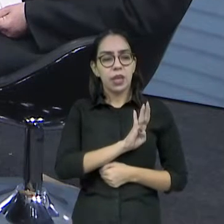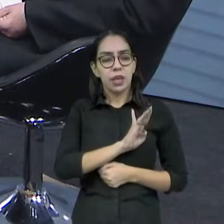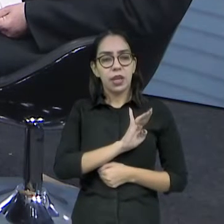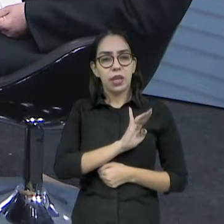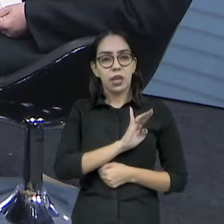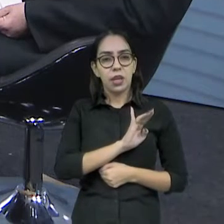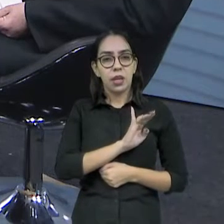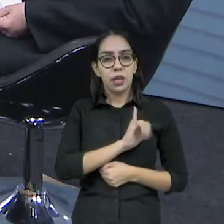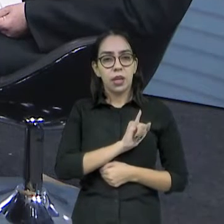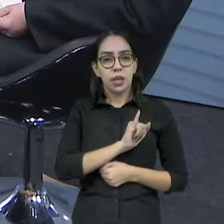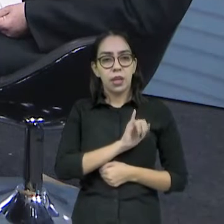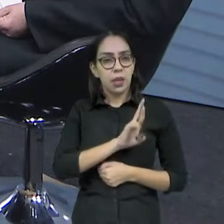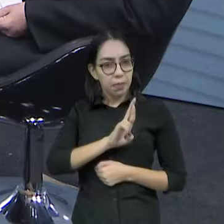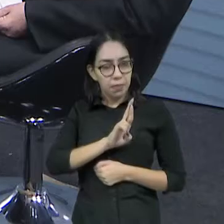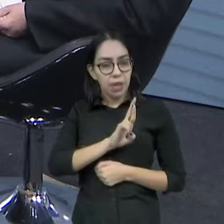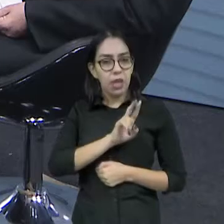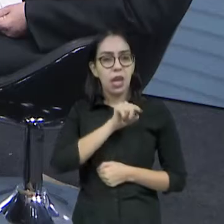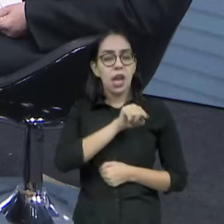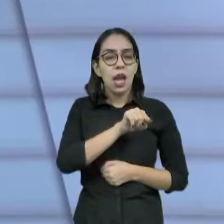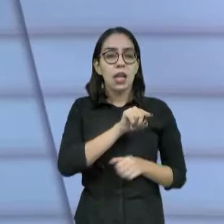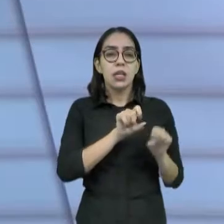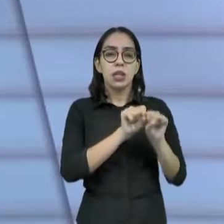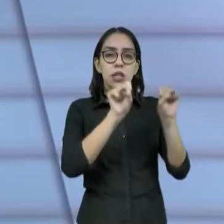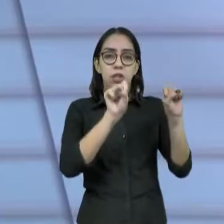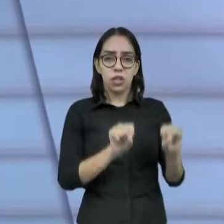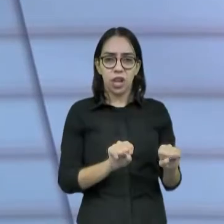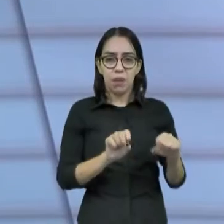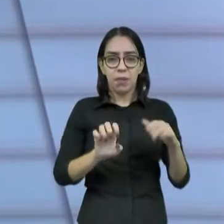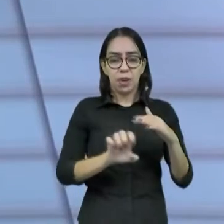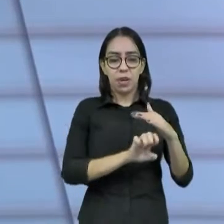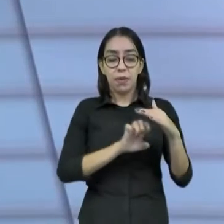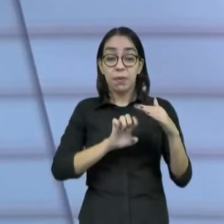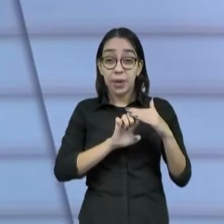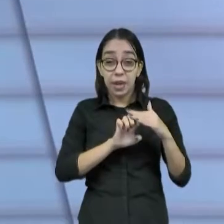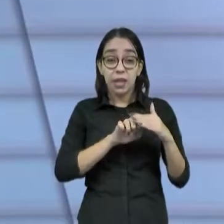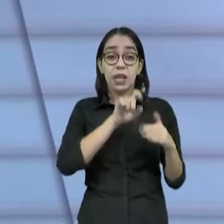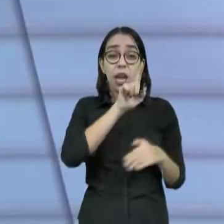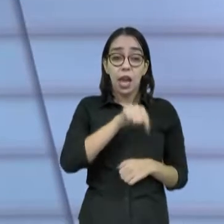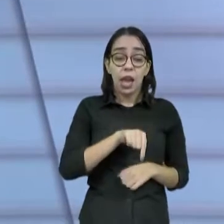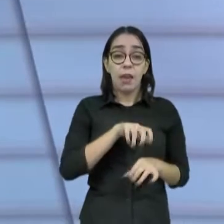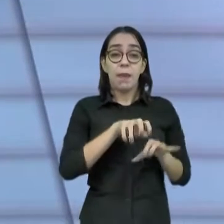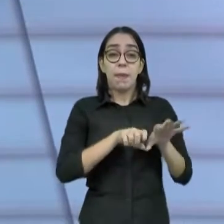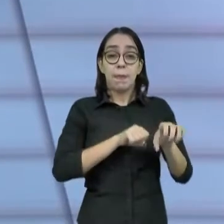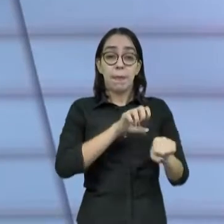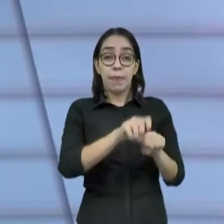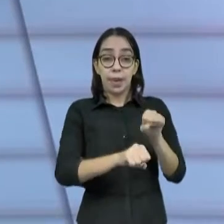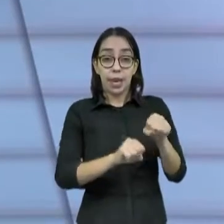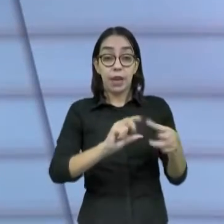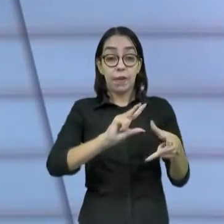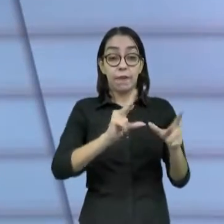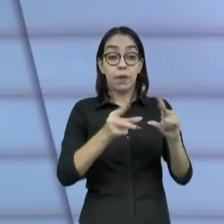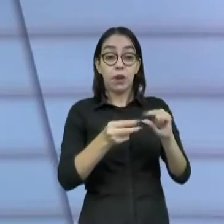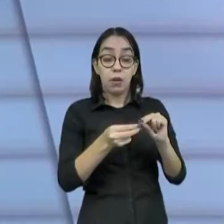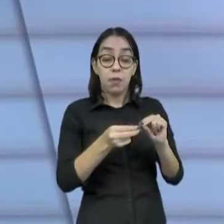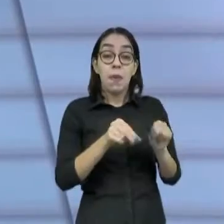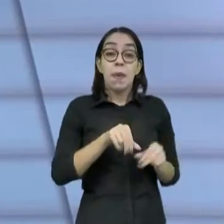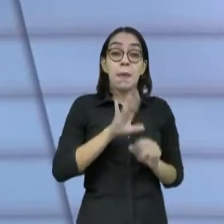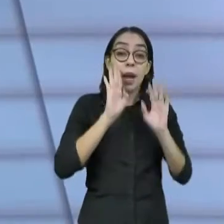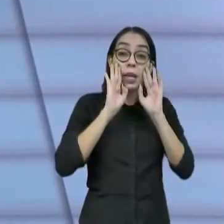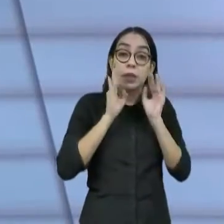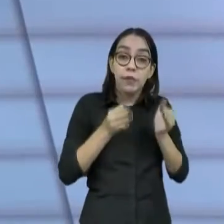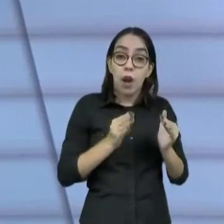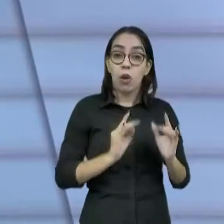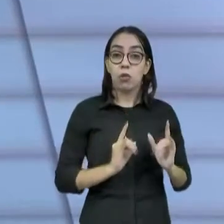YBY. E é uma empresa de coleta seletiva, principalmente focada em condomínios, e que trabalha com